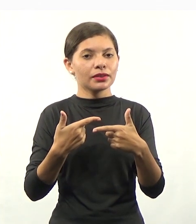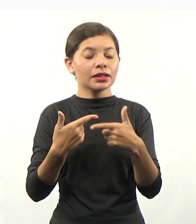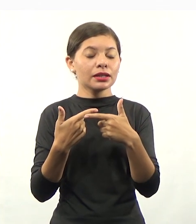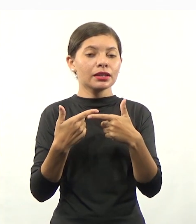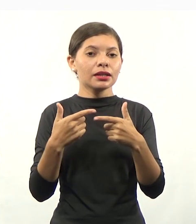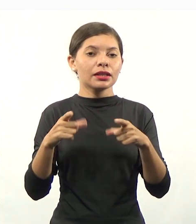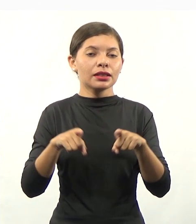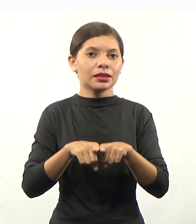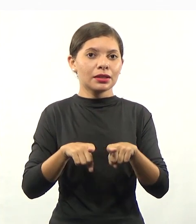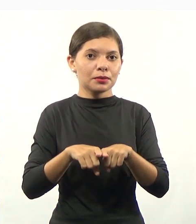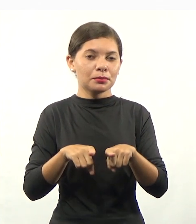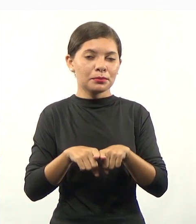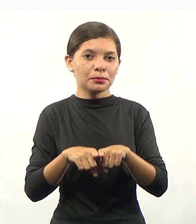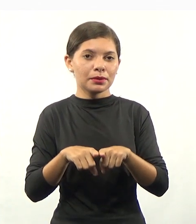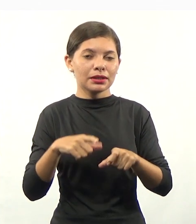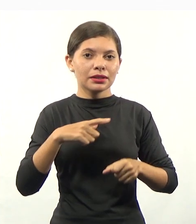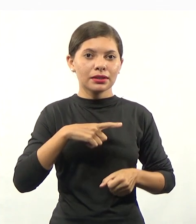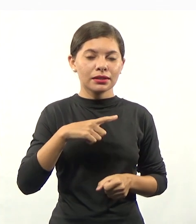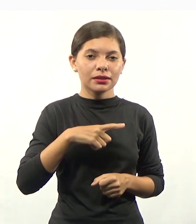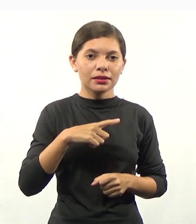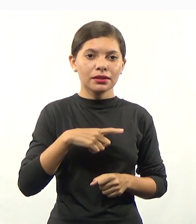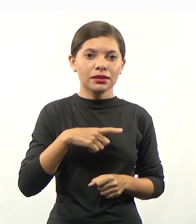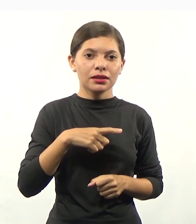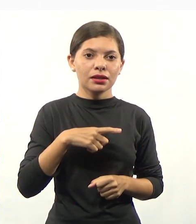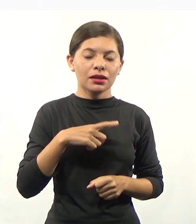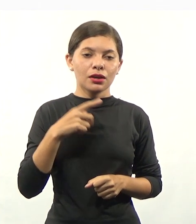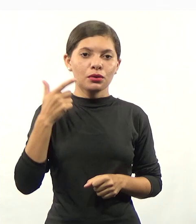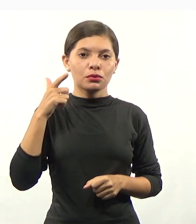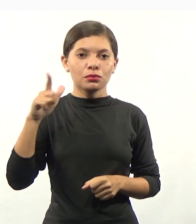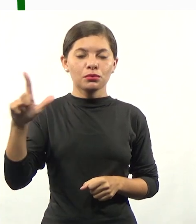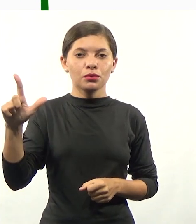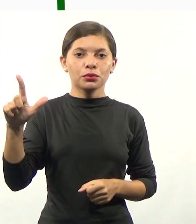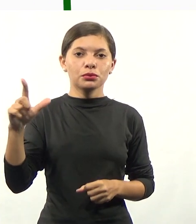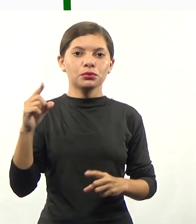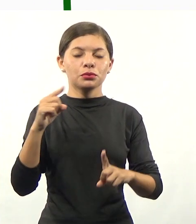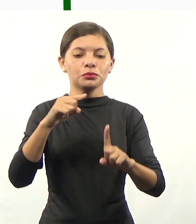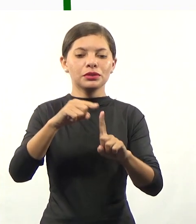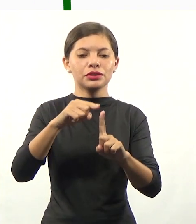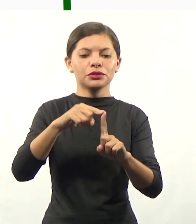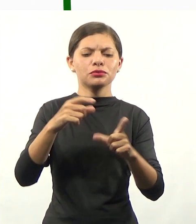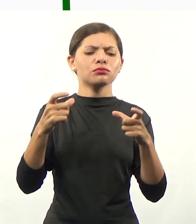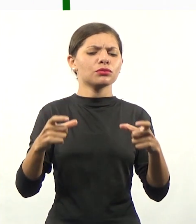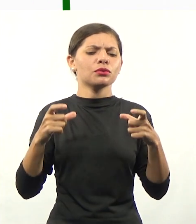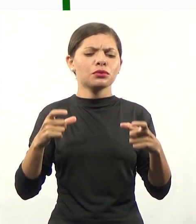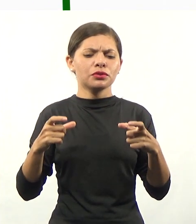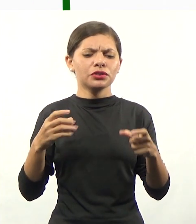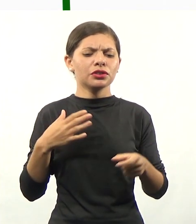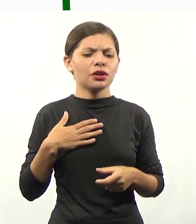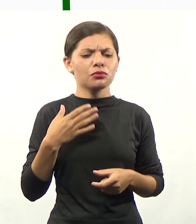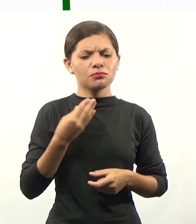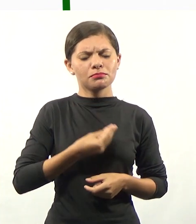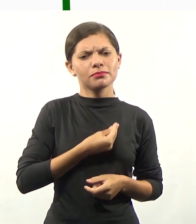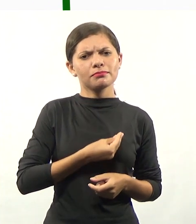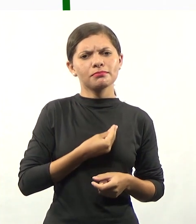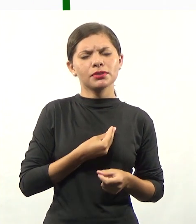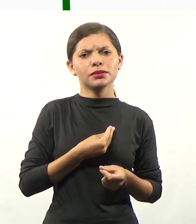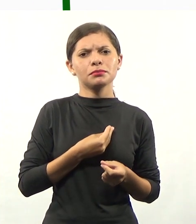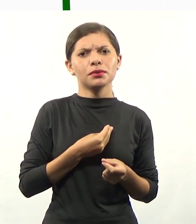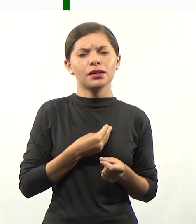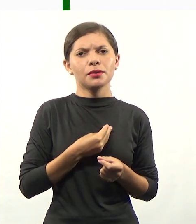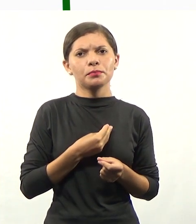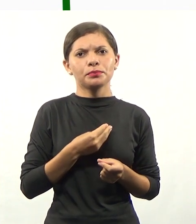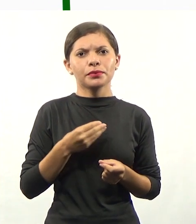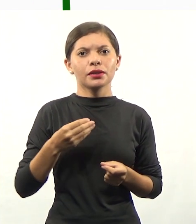Além disso, tem ainda um outro propósito, que é onde que eu vou participar desses